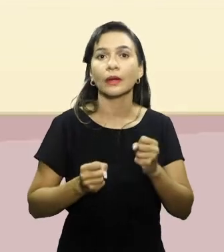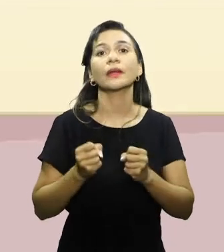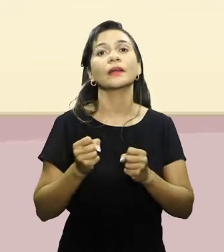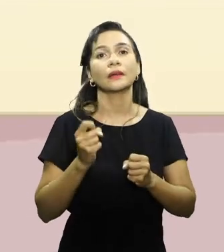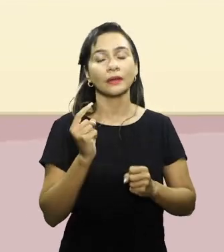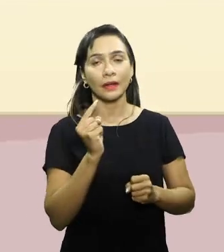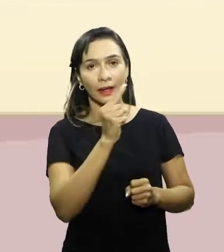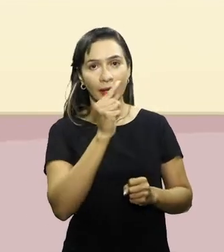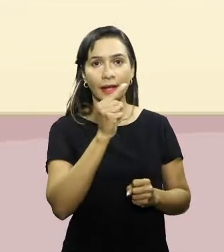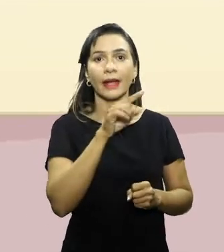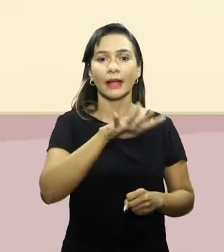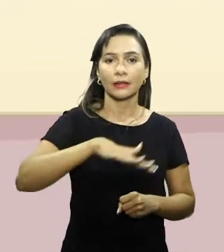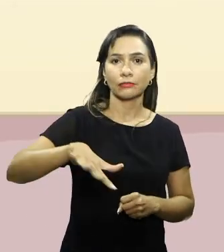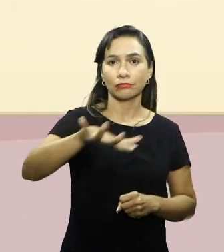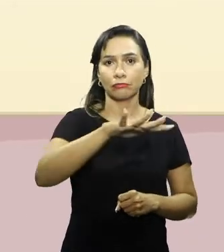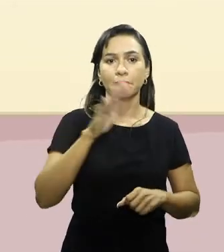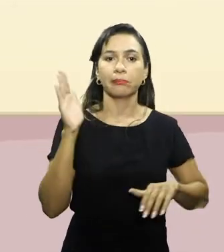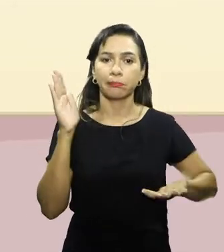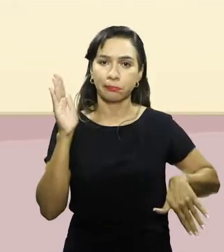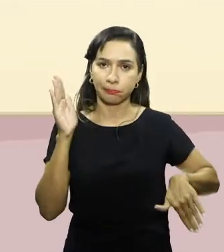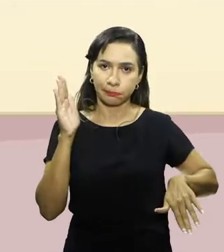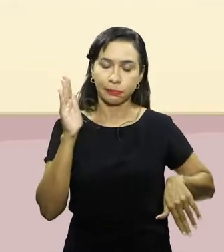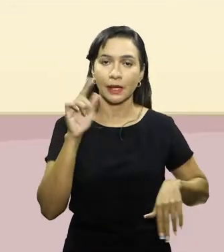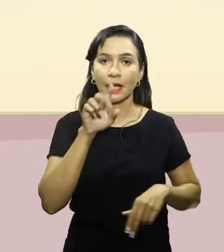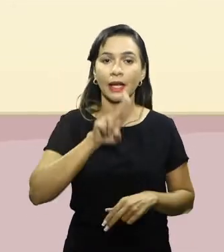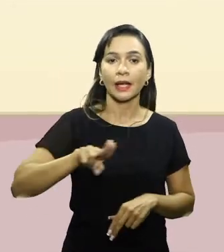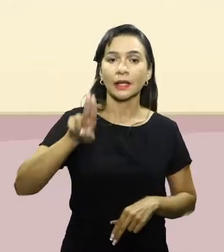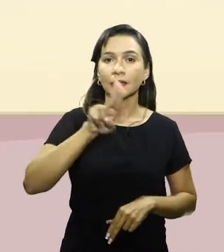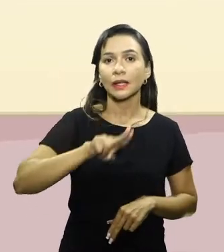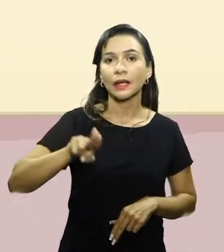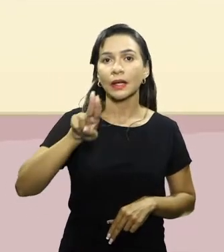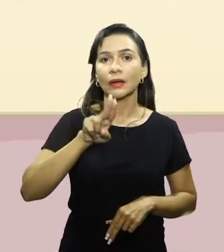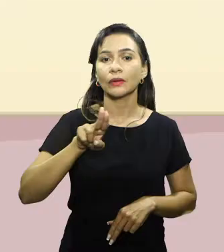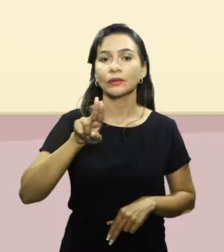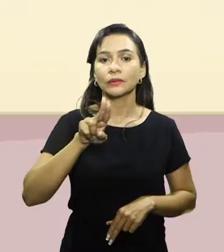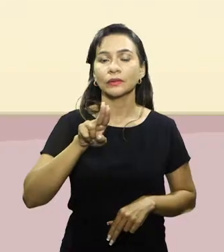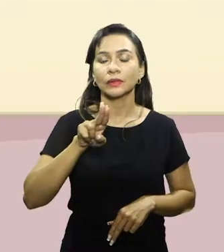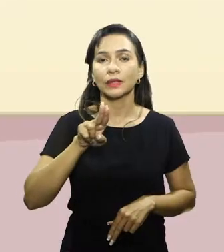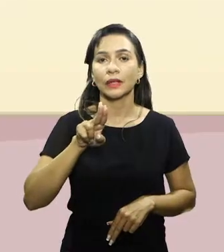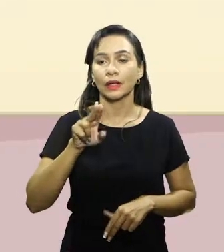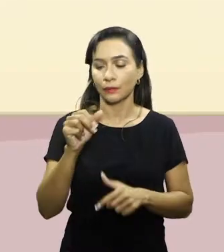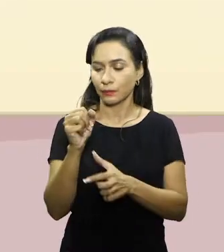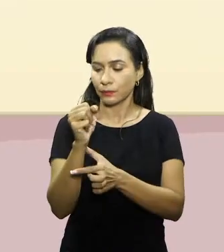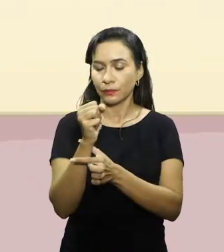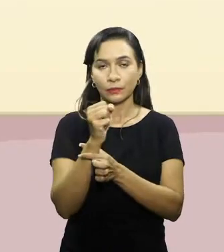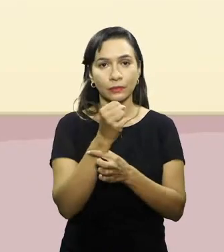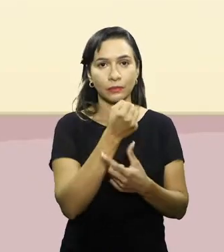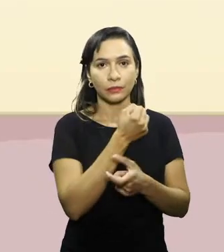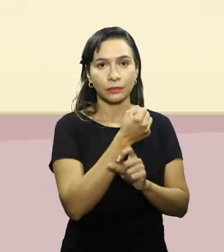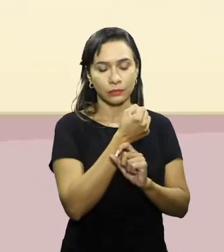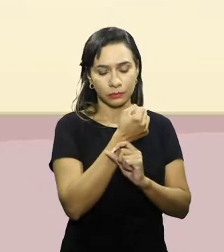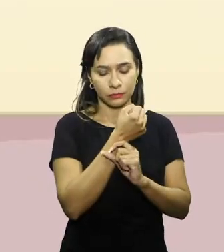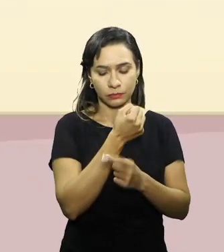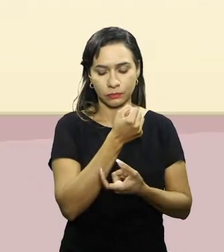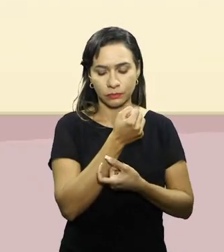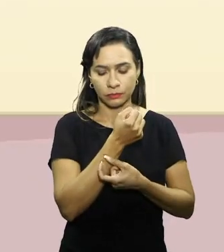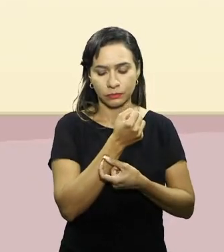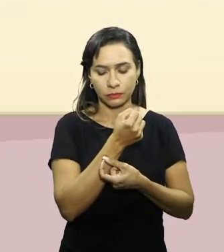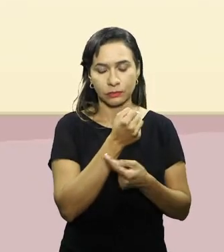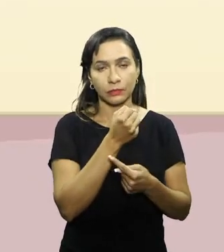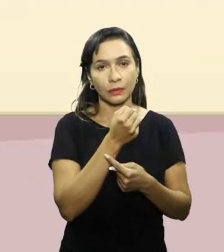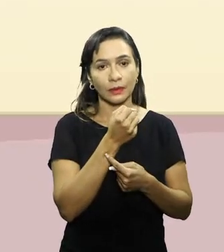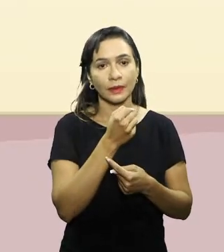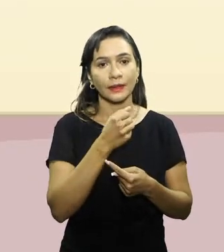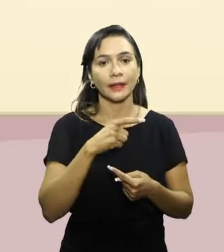possivelmente em um ambiente de praia, onde está usando em seu braço direito um relógio e abaixo do seu seio